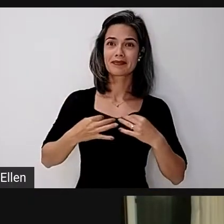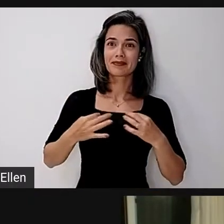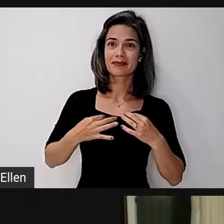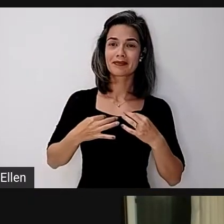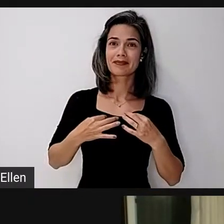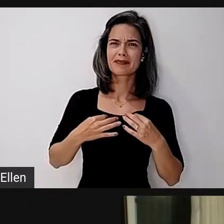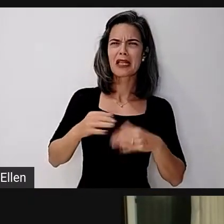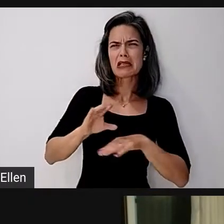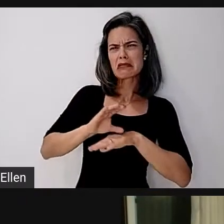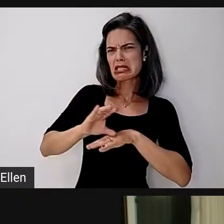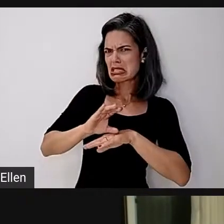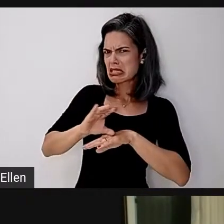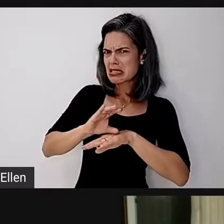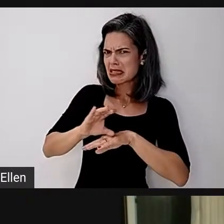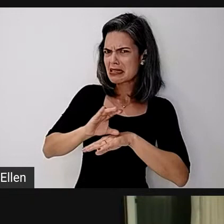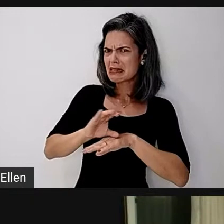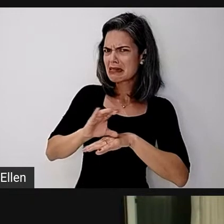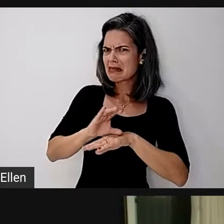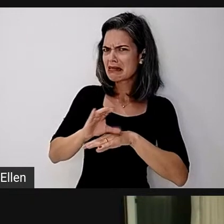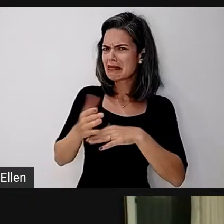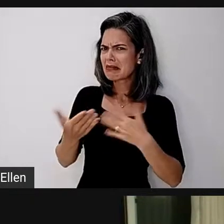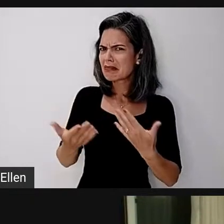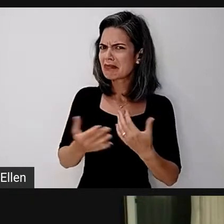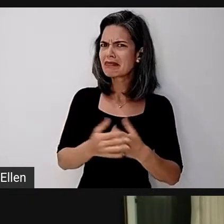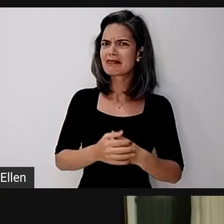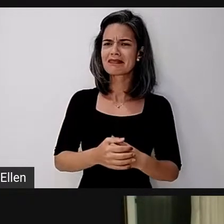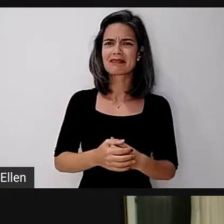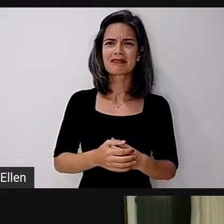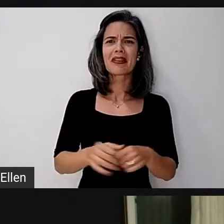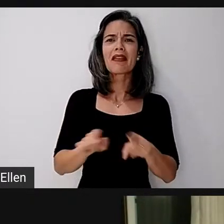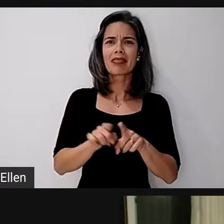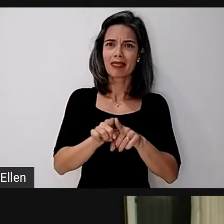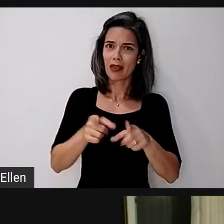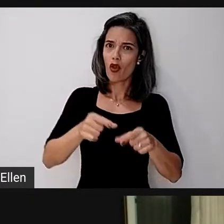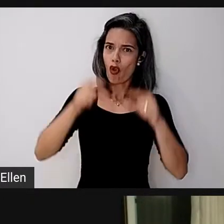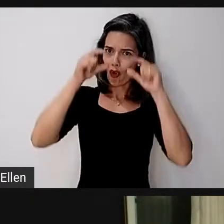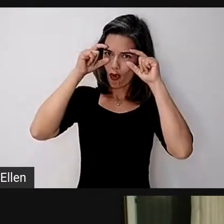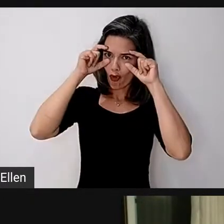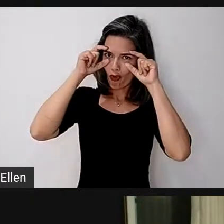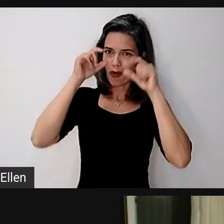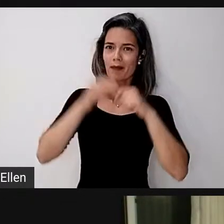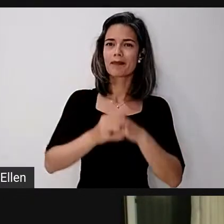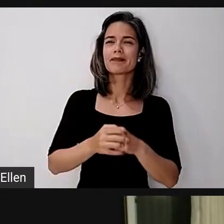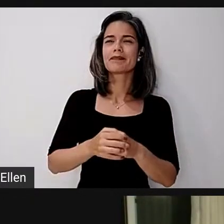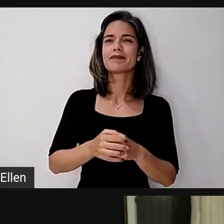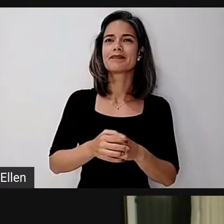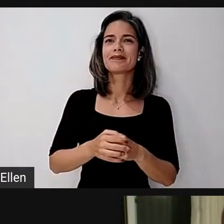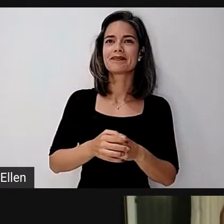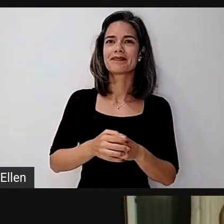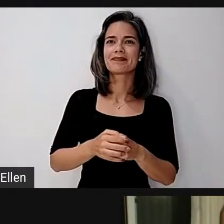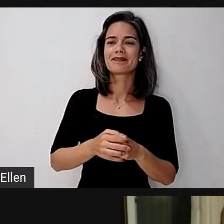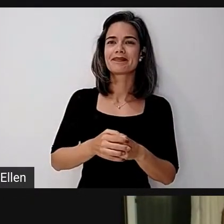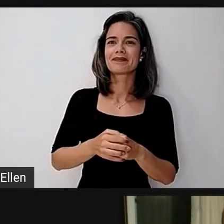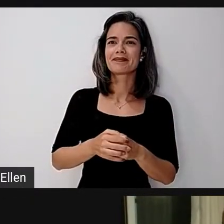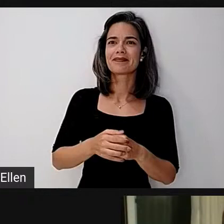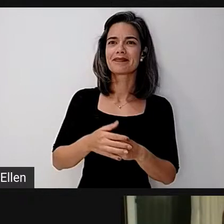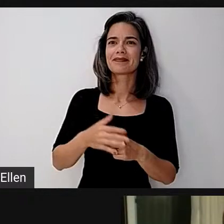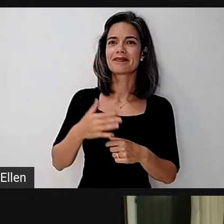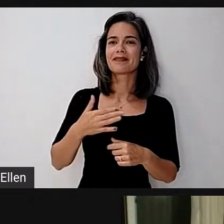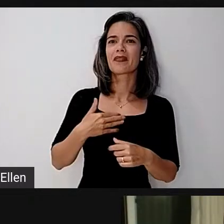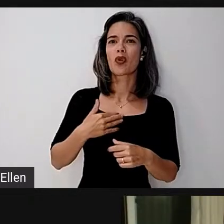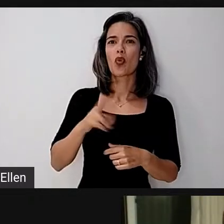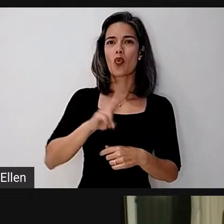cinza, também estou usando óculos, a minha imagem está sendo transmitida a partir dos ombros,